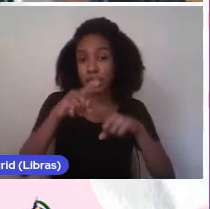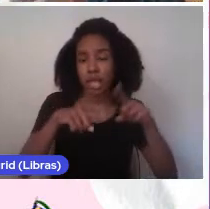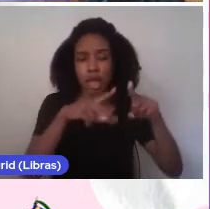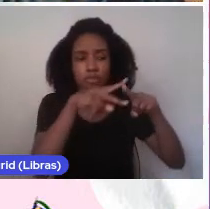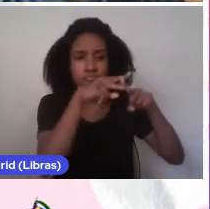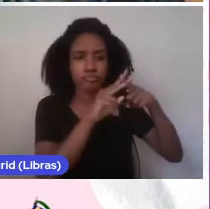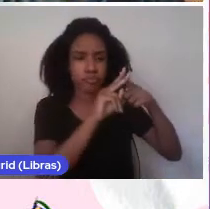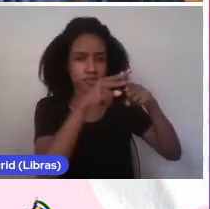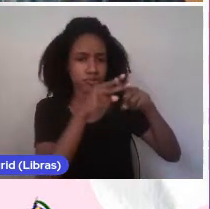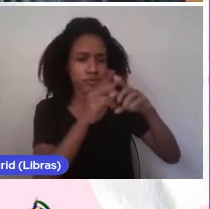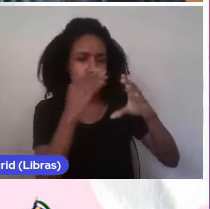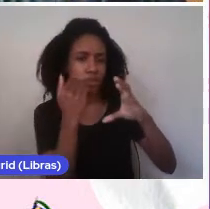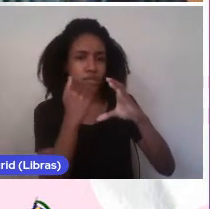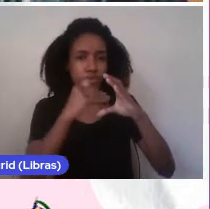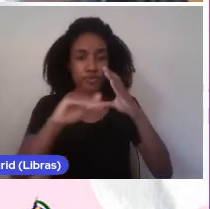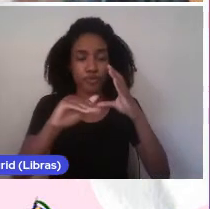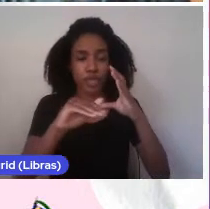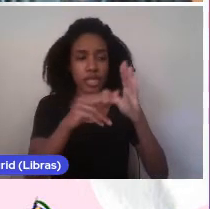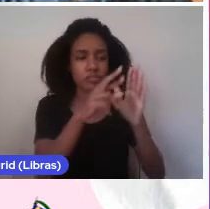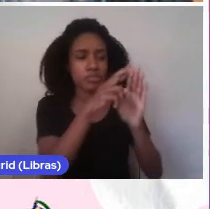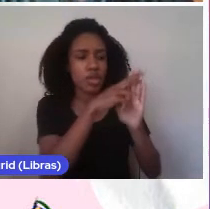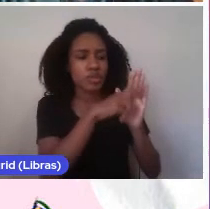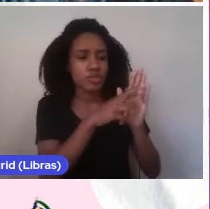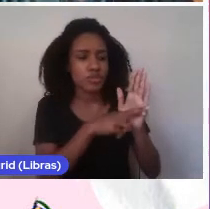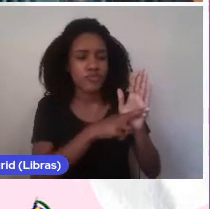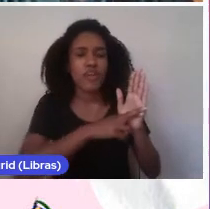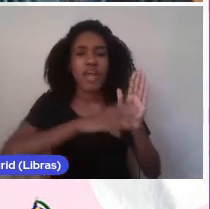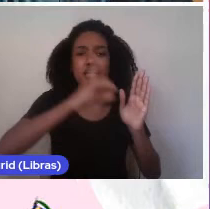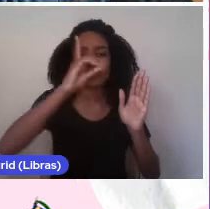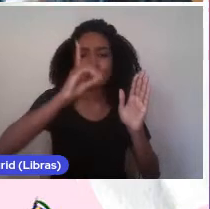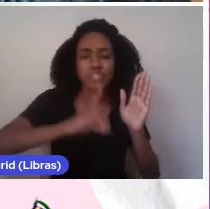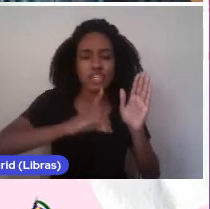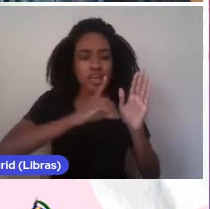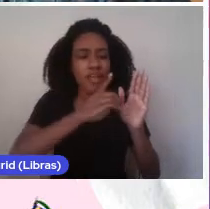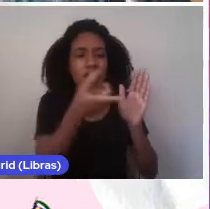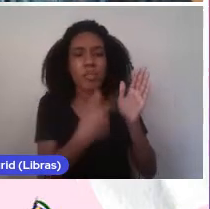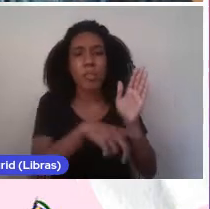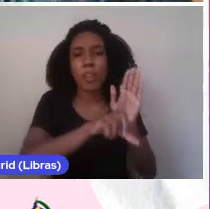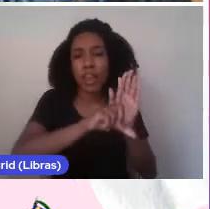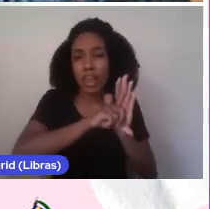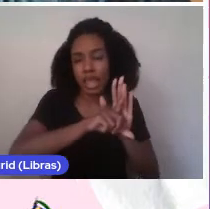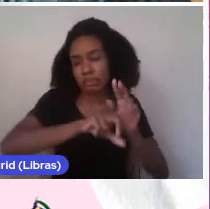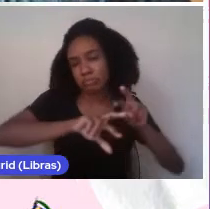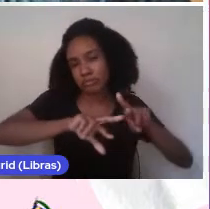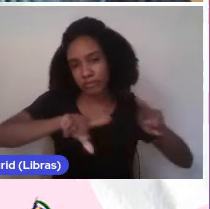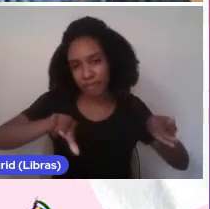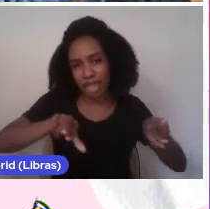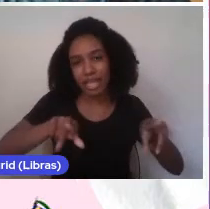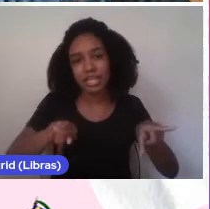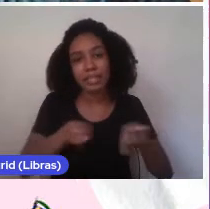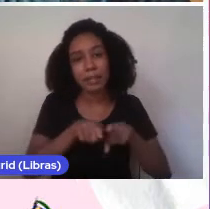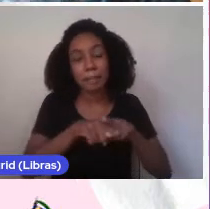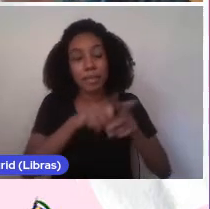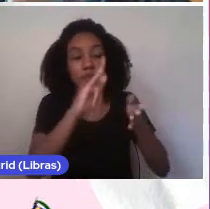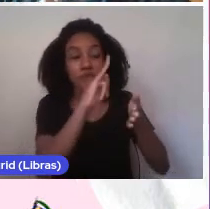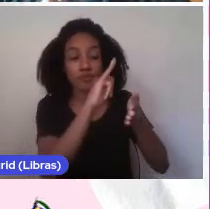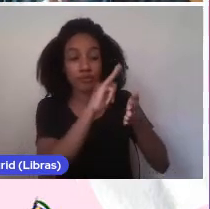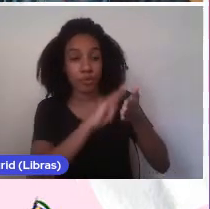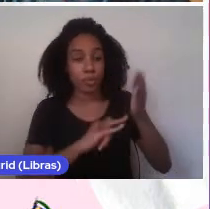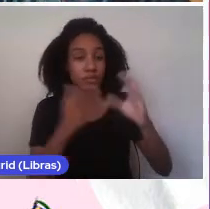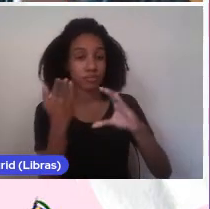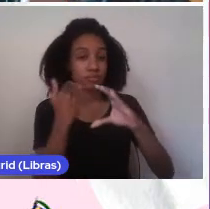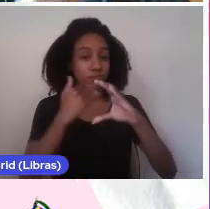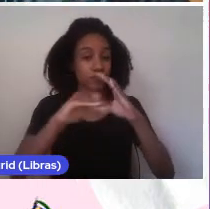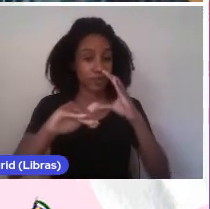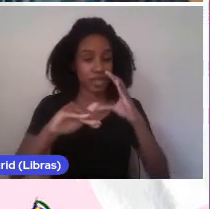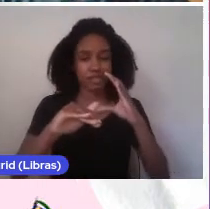envio, diretrizes legais, direitos autorais e afins e o formulário de envio de materiais. Este